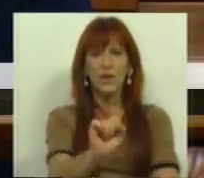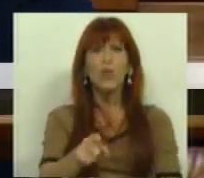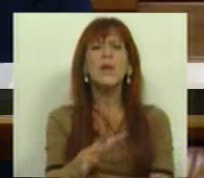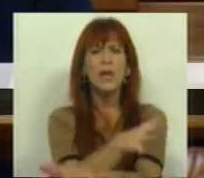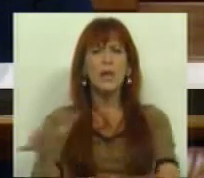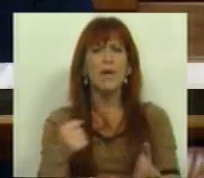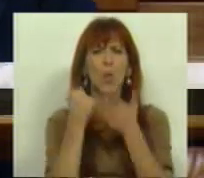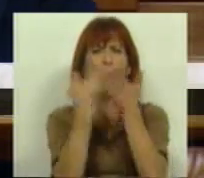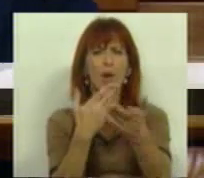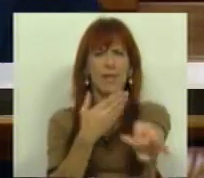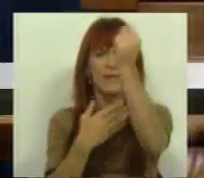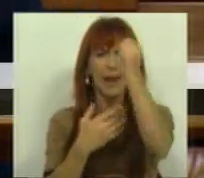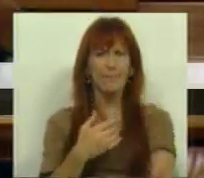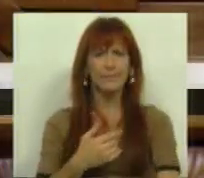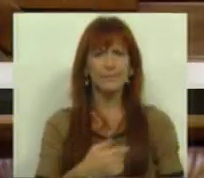e da maioria que o sustenta.